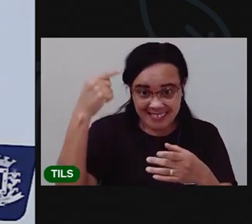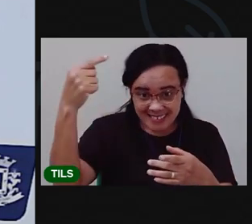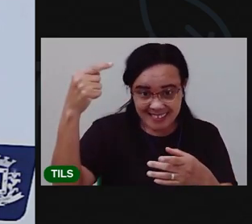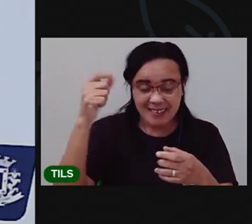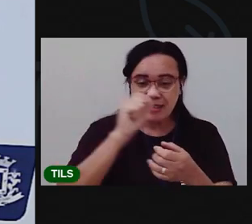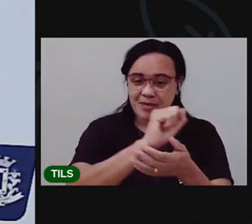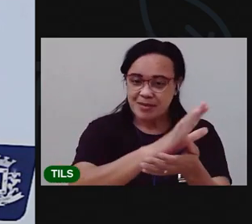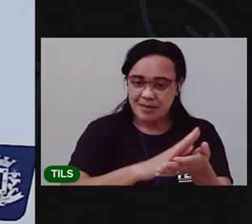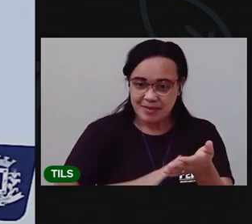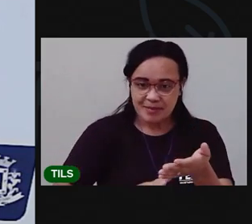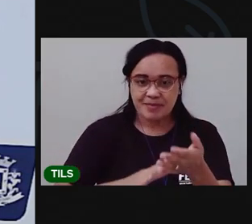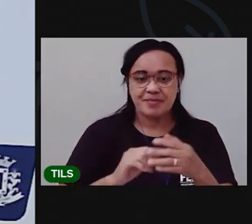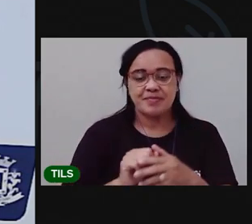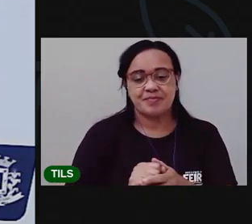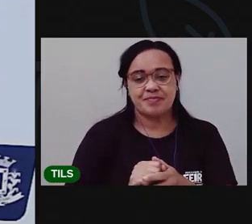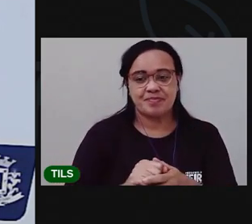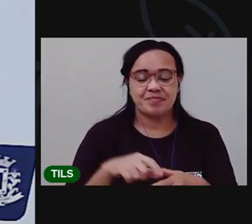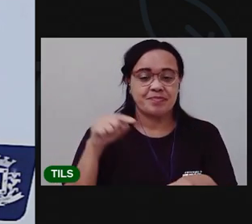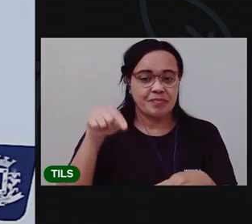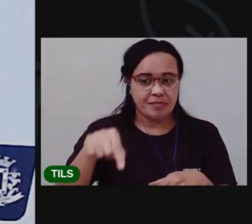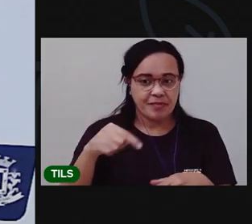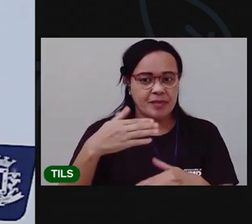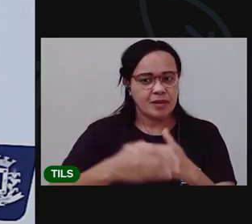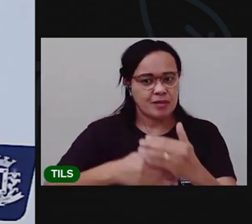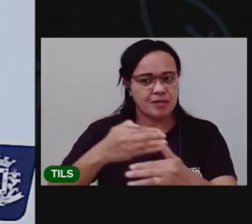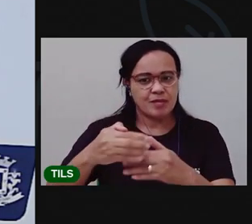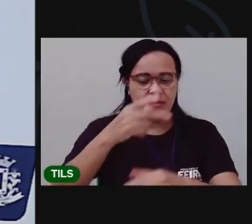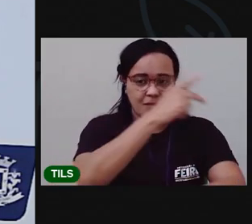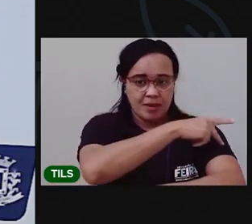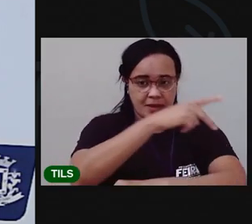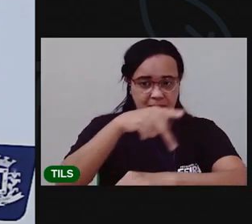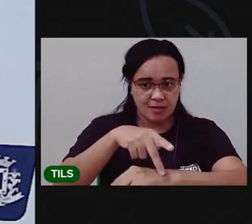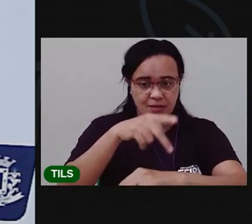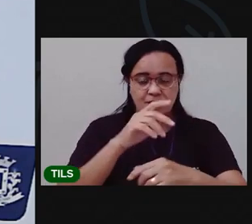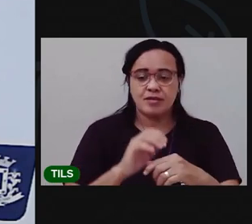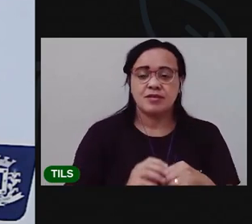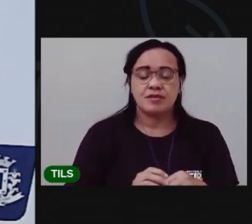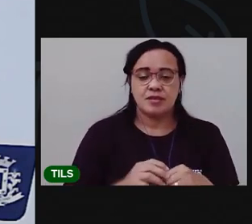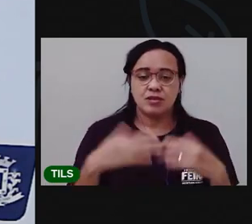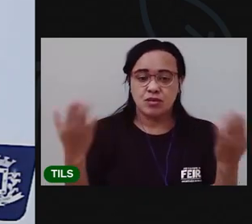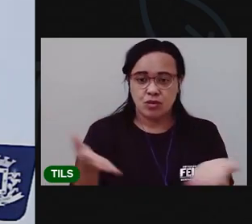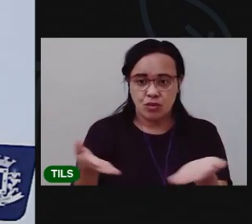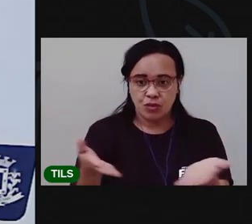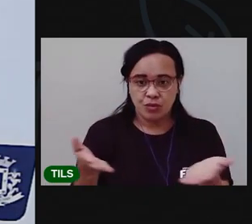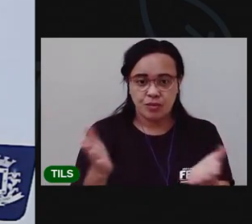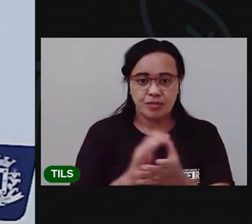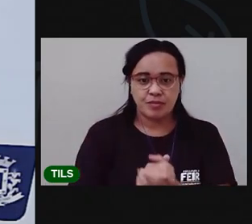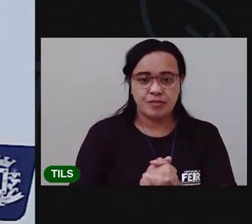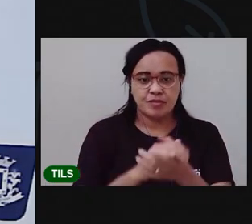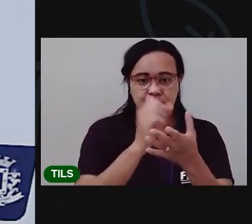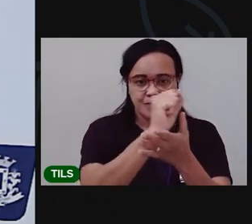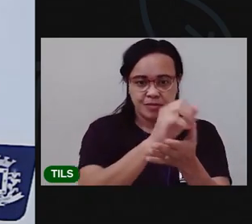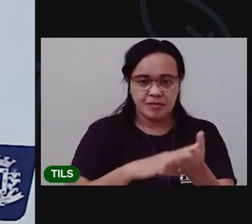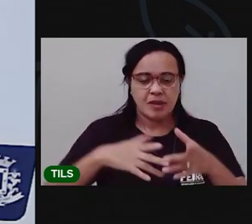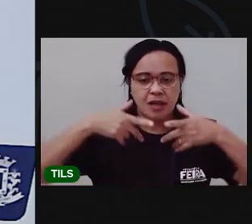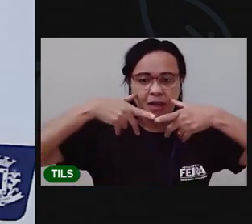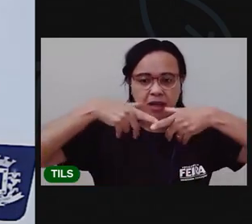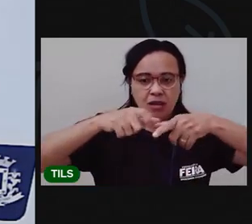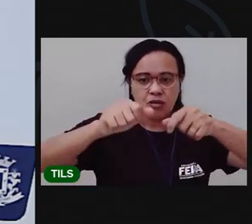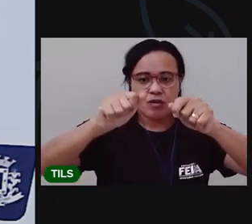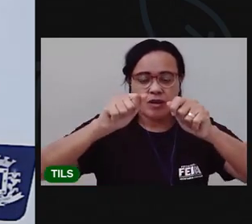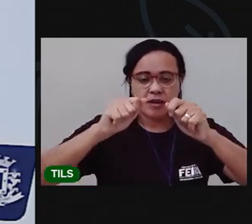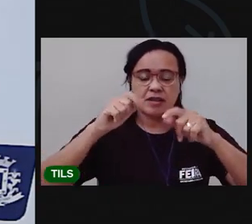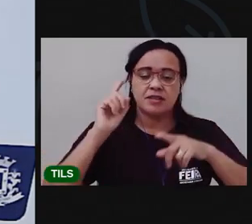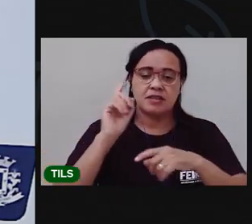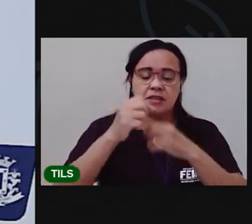aí no nosso percurso pedagógico de hoje, atividade de linguagens, que fala